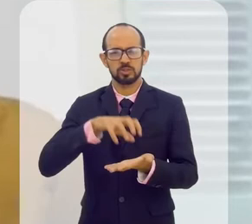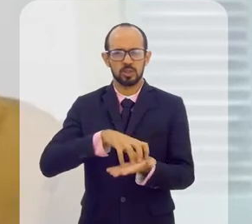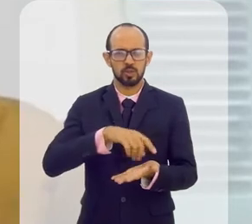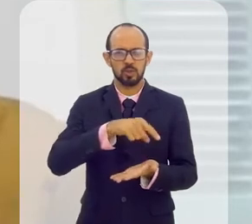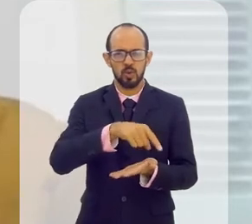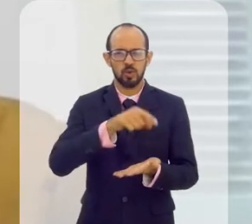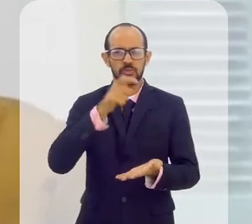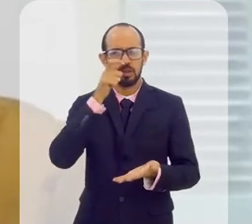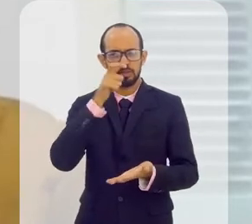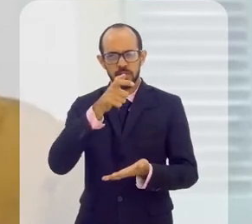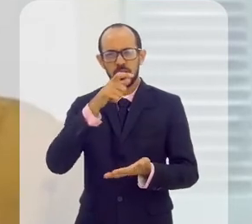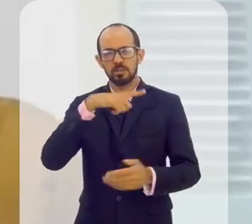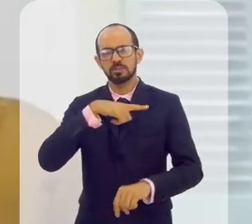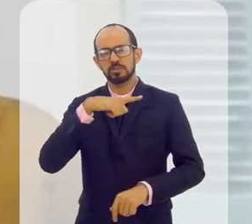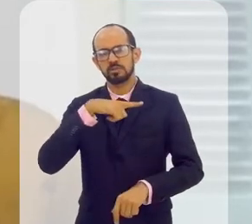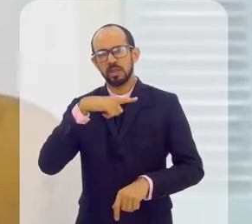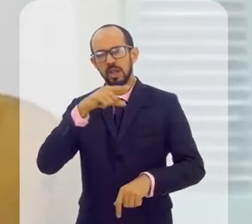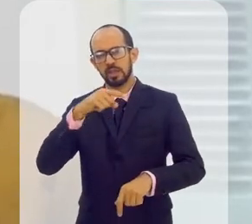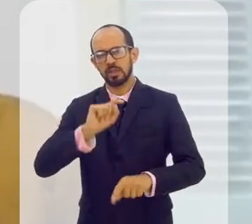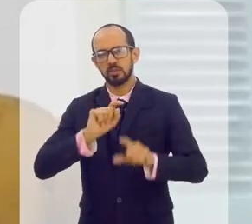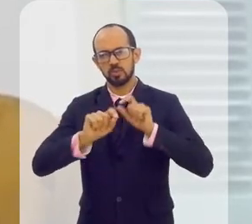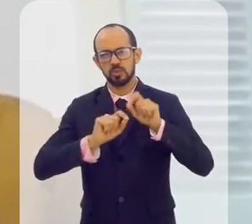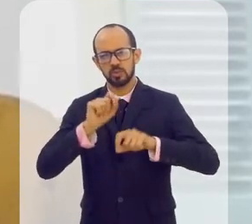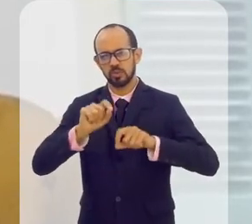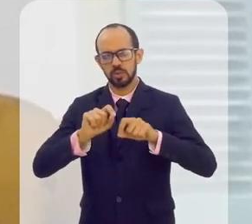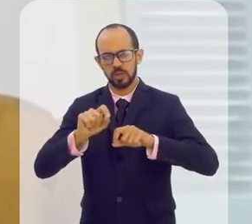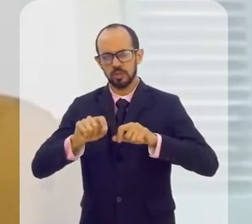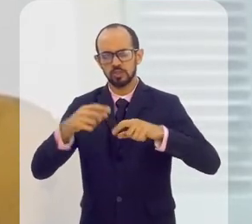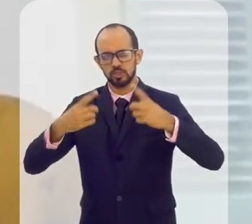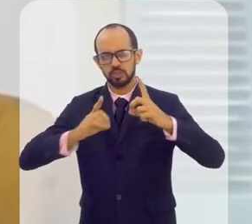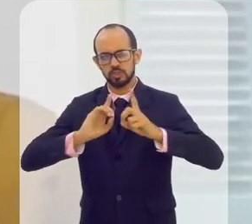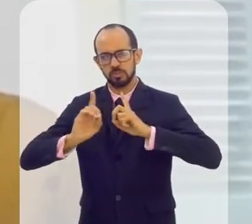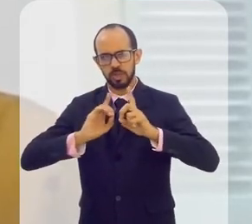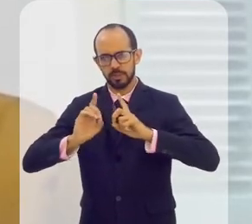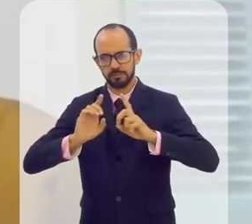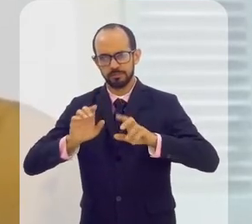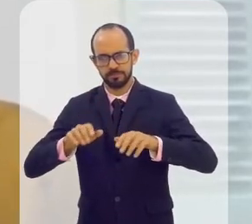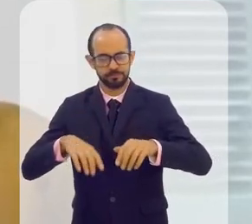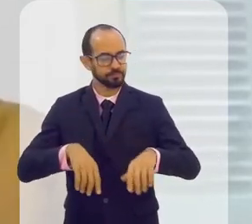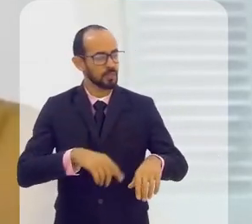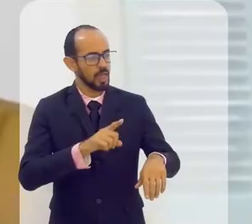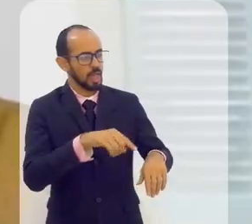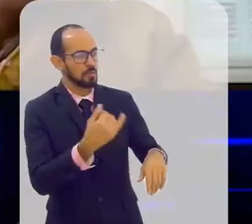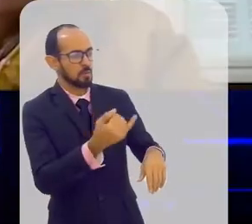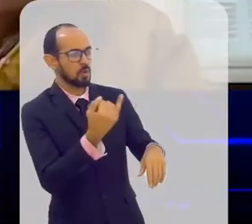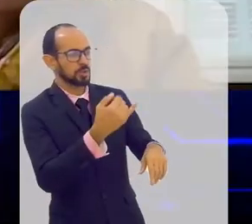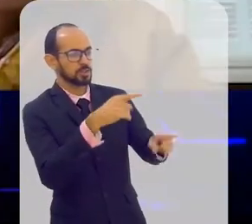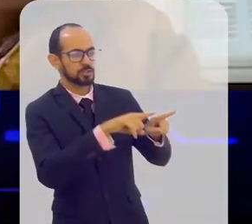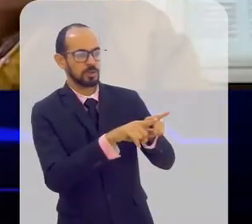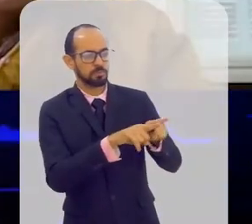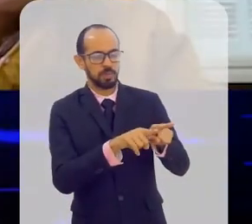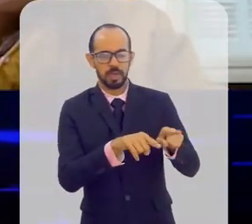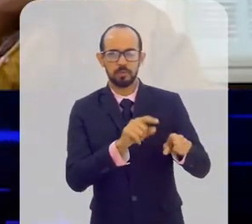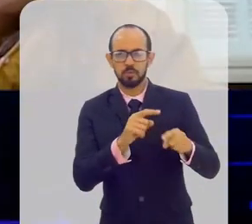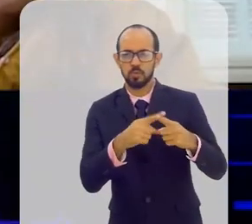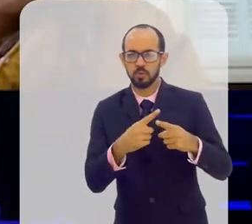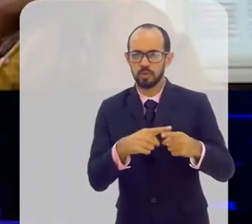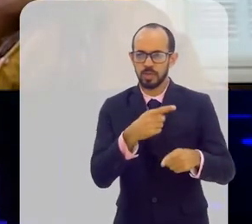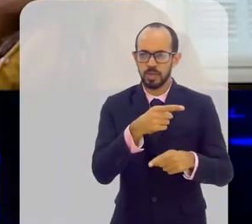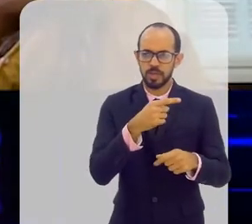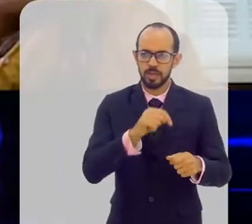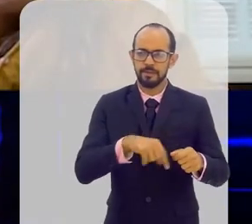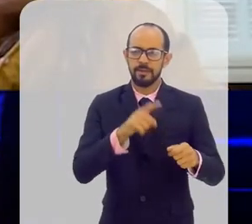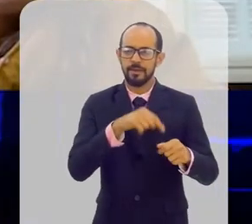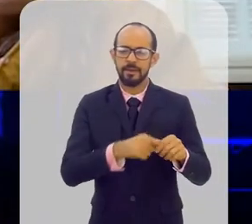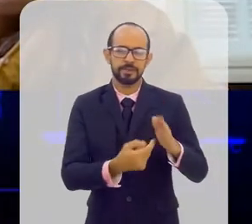nesse setor teria muito interesse de tragar esse debate. E esse ponto interessante também trazido pela